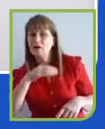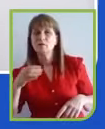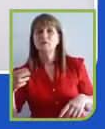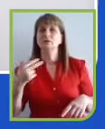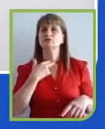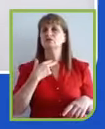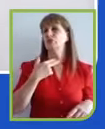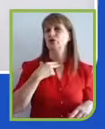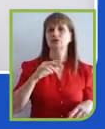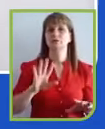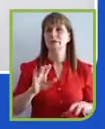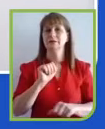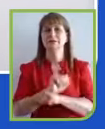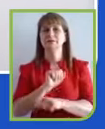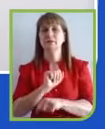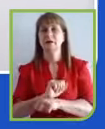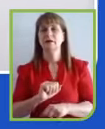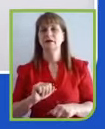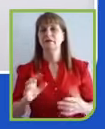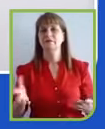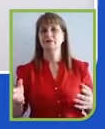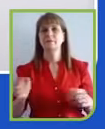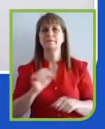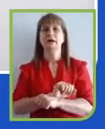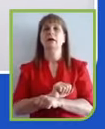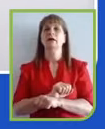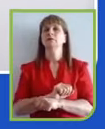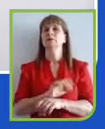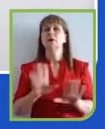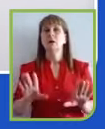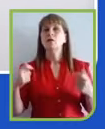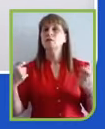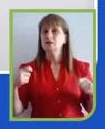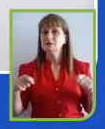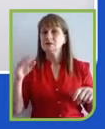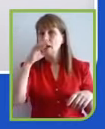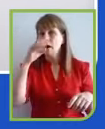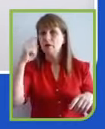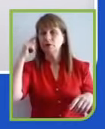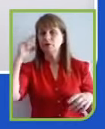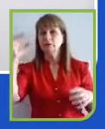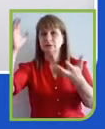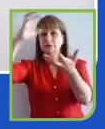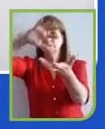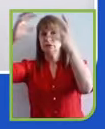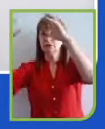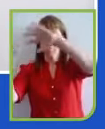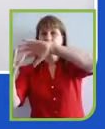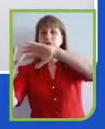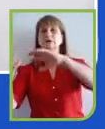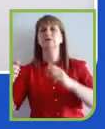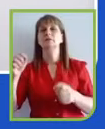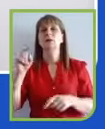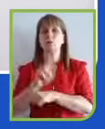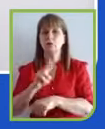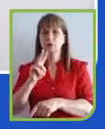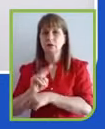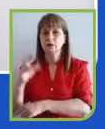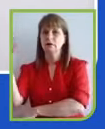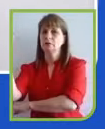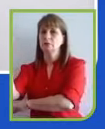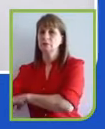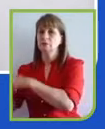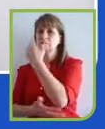Lançamos em 2019 a campanha Aceite essa Caneta, chamando os líderes empresariais para assinar um